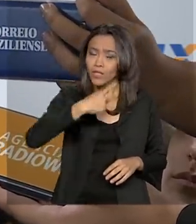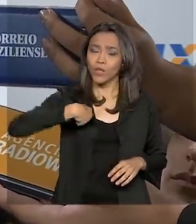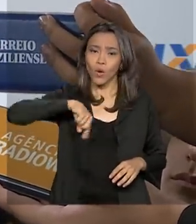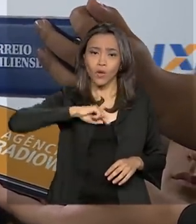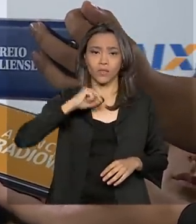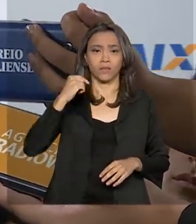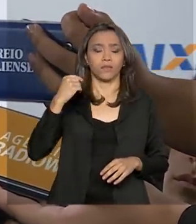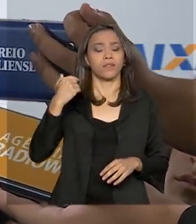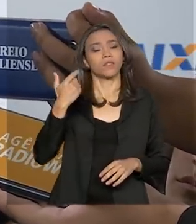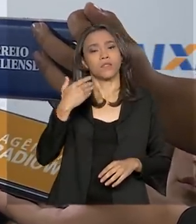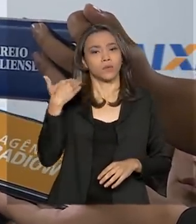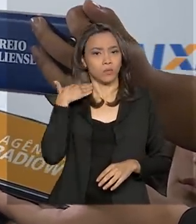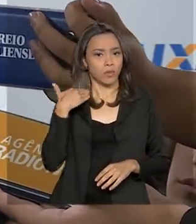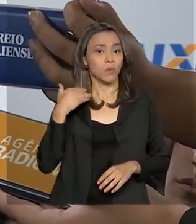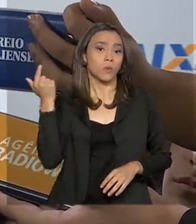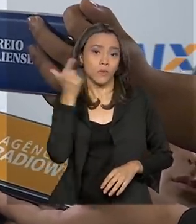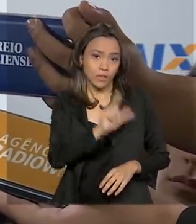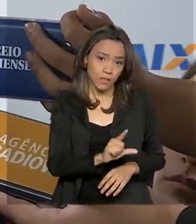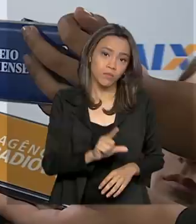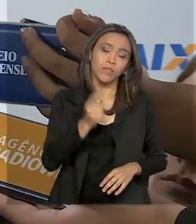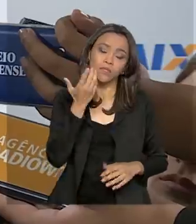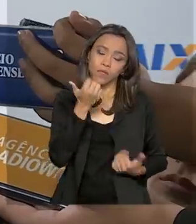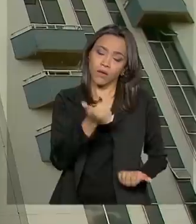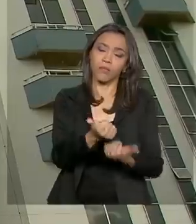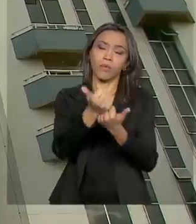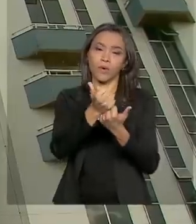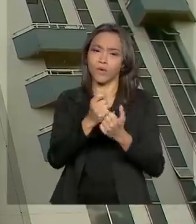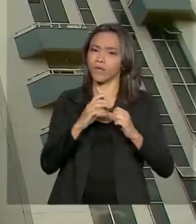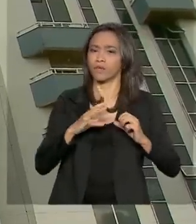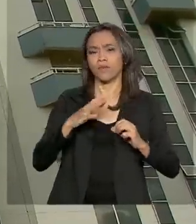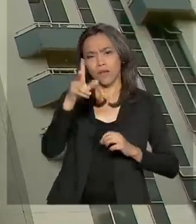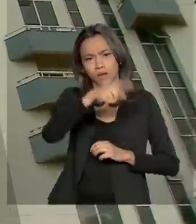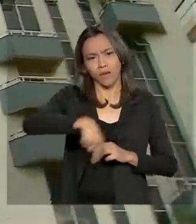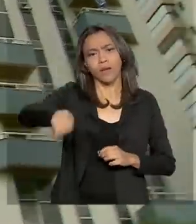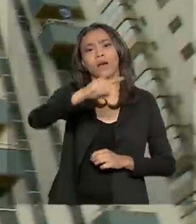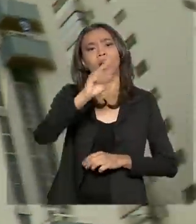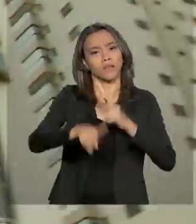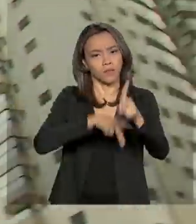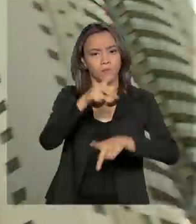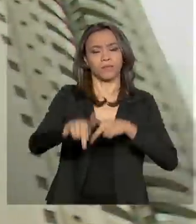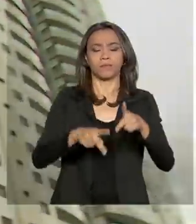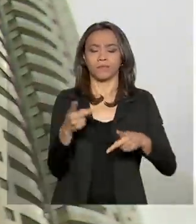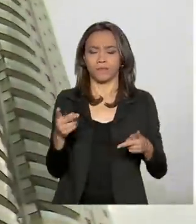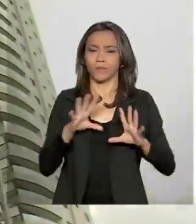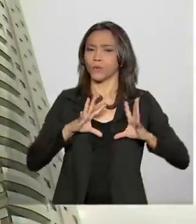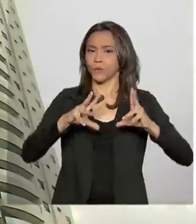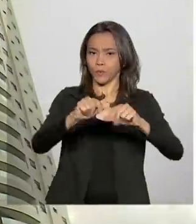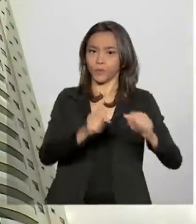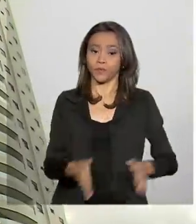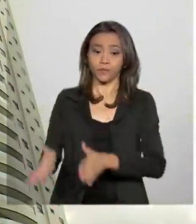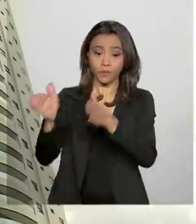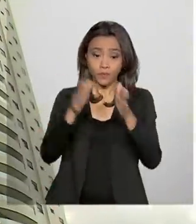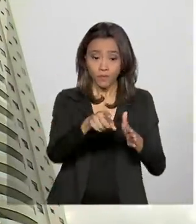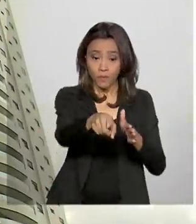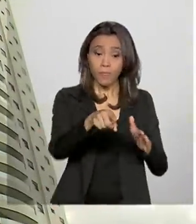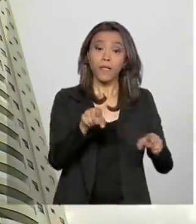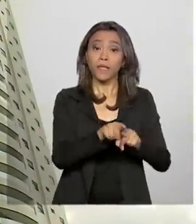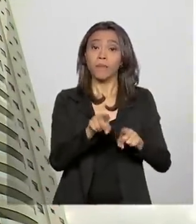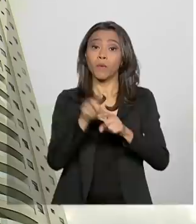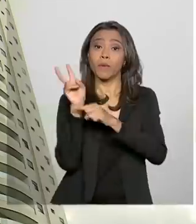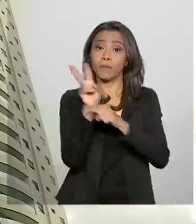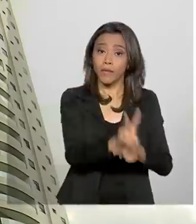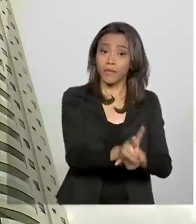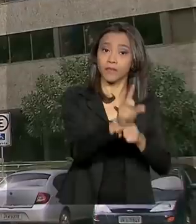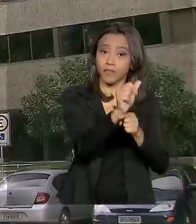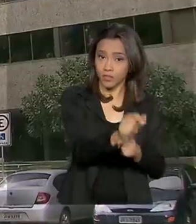beneficie a população no Brasil inteiro. No crédito imobiliário, a redução atinge financiamentos de imóveis